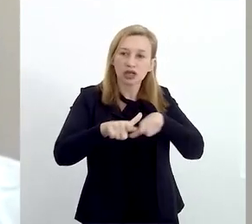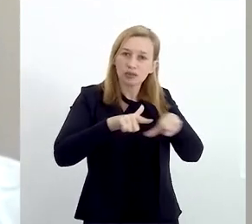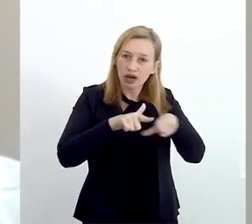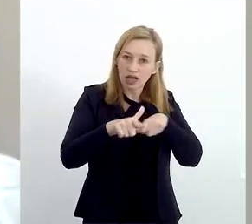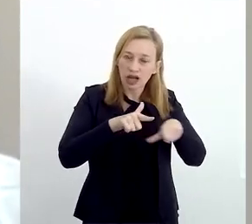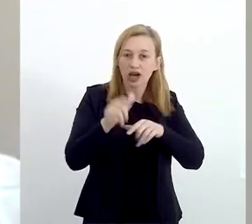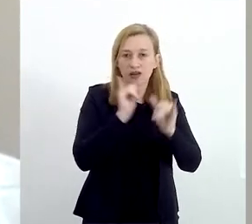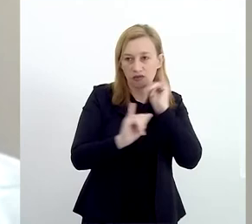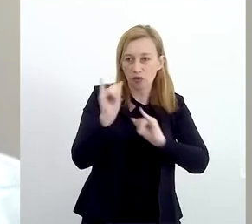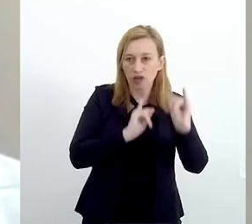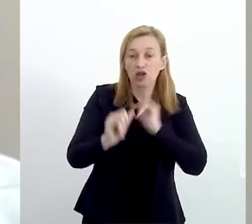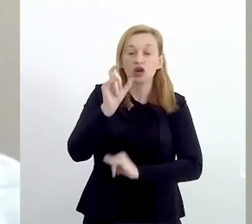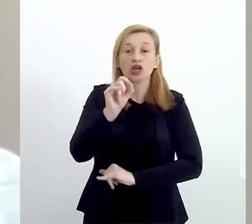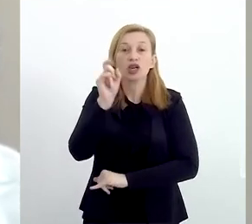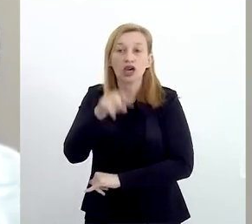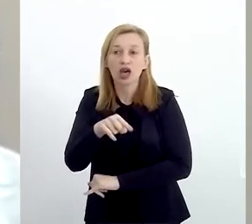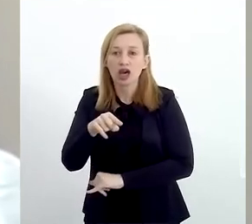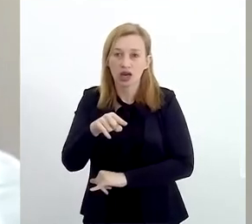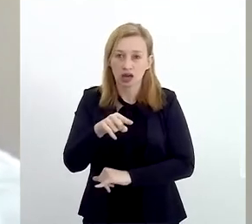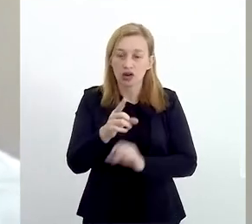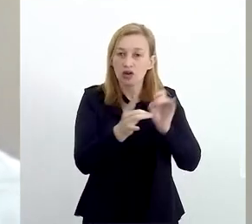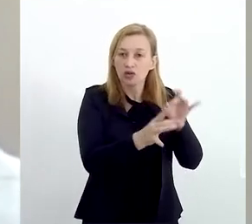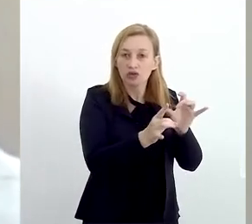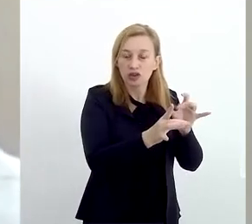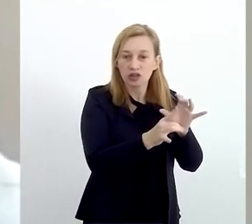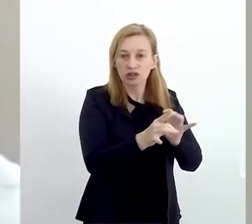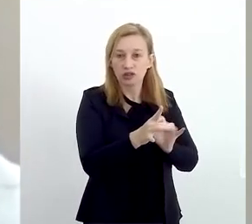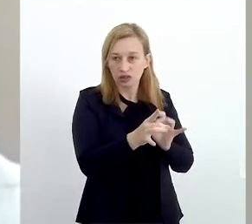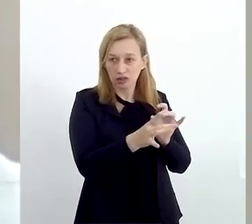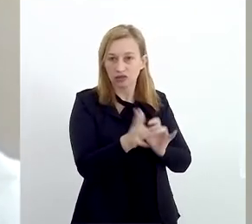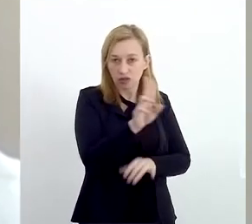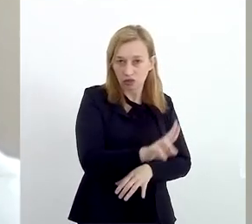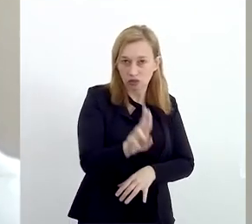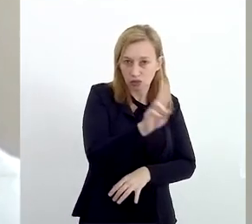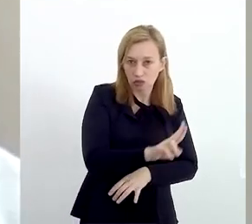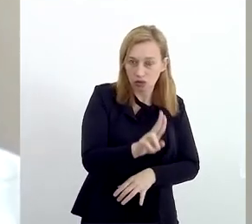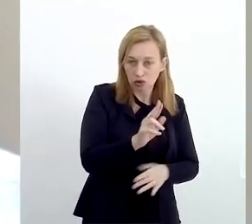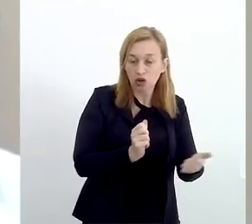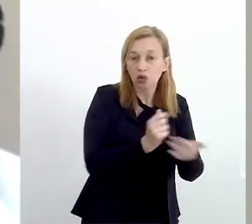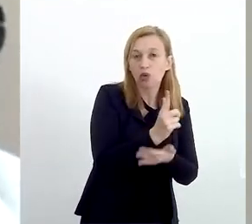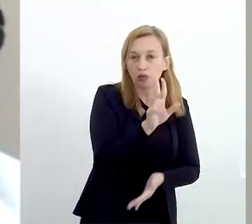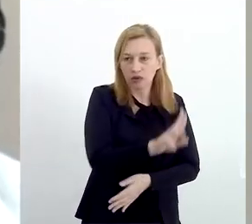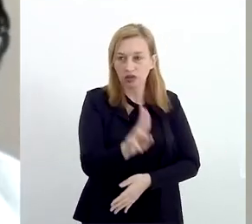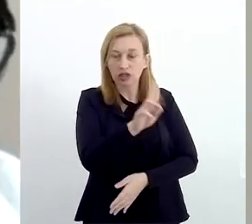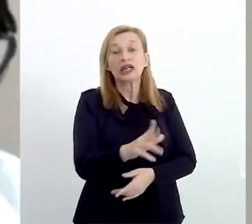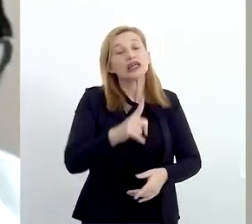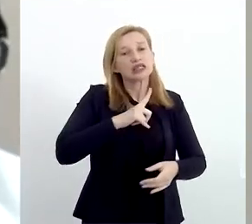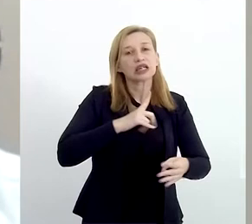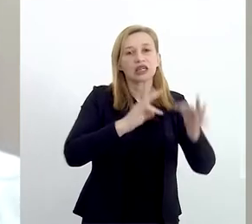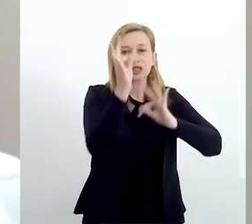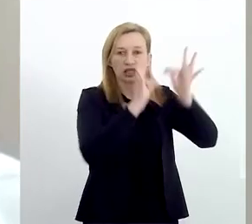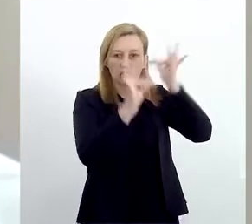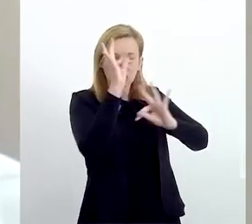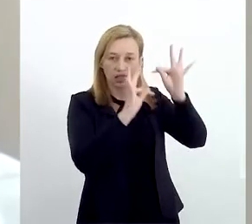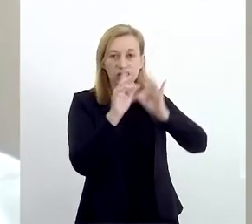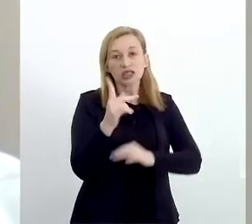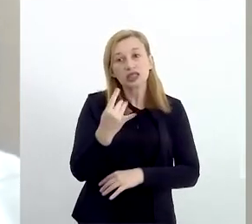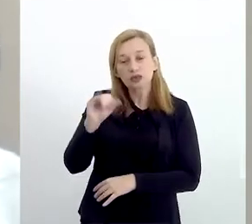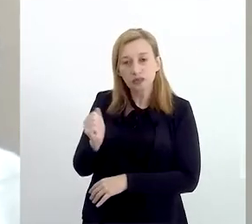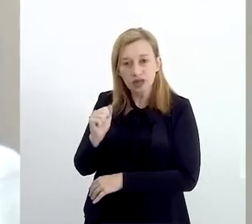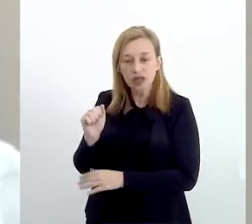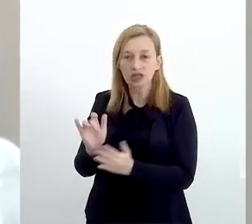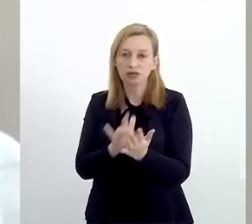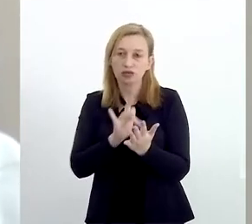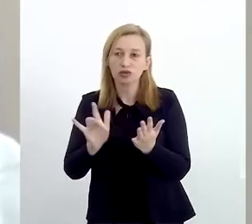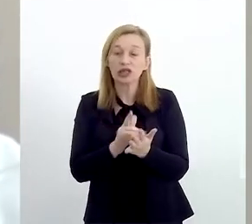muito essa informação, que é o consumidor, que é o cidadão, que tem esses eletroeletrônicos e essas pilhas